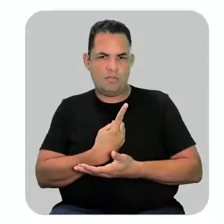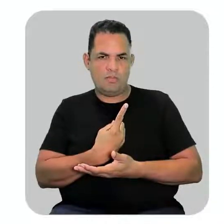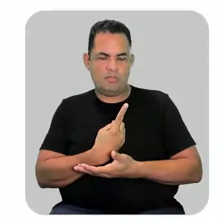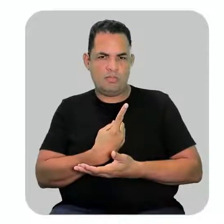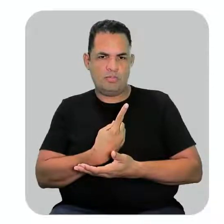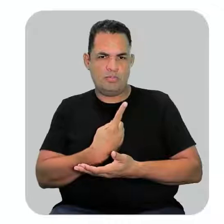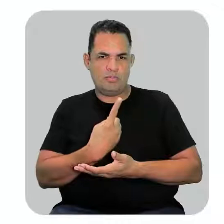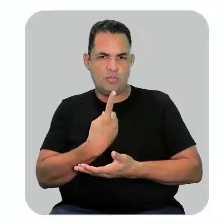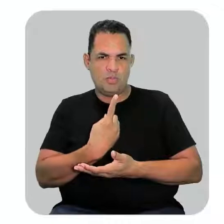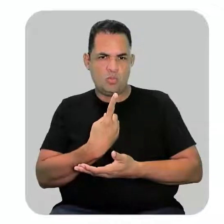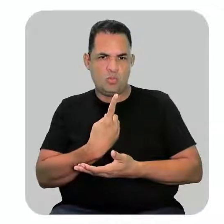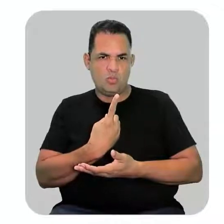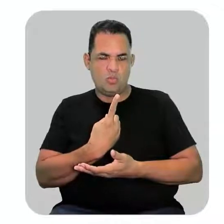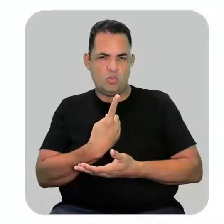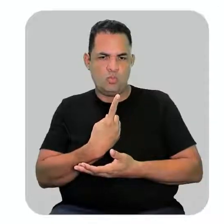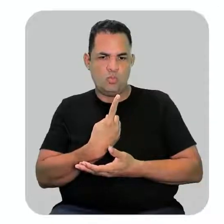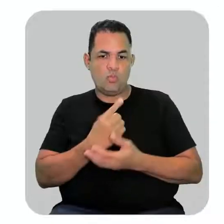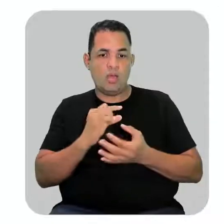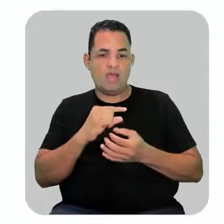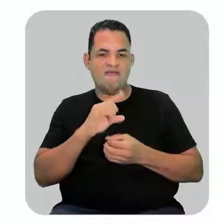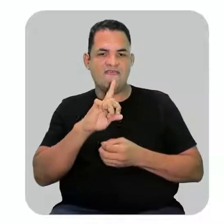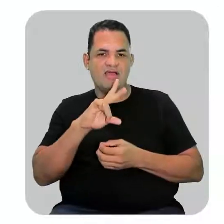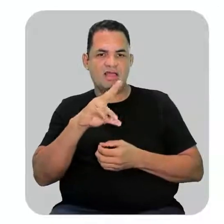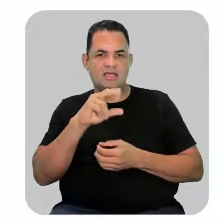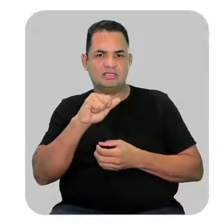ele tem apenas uma valência livre.